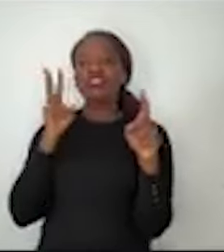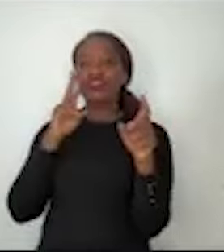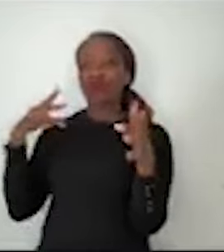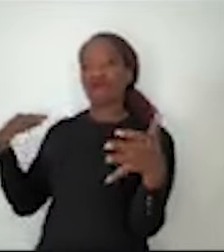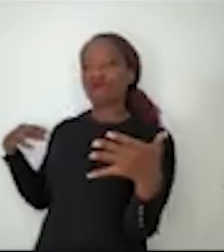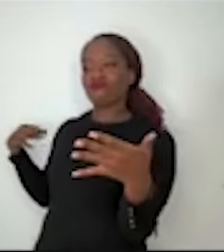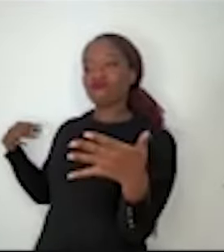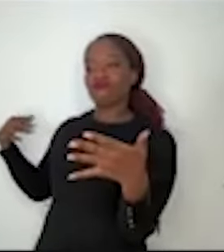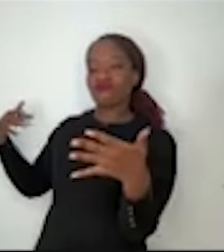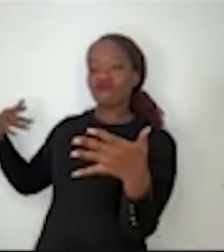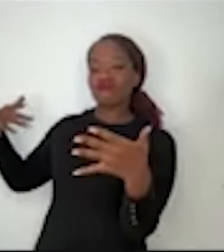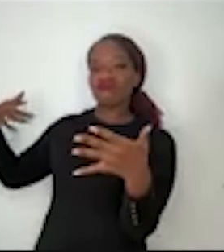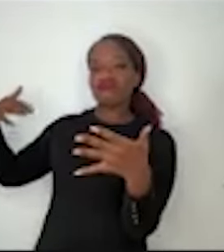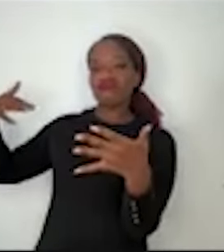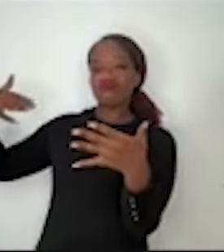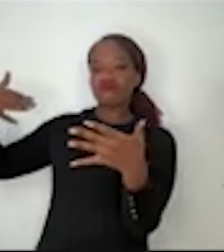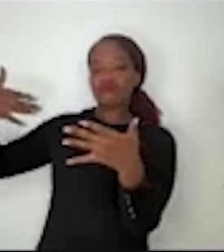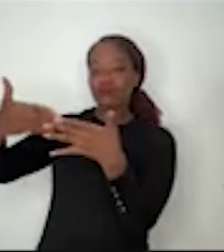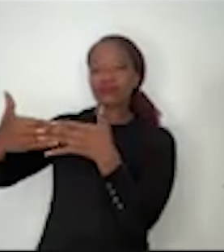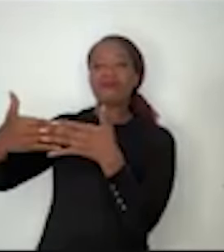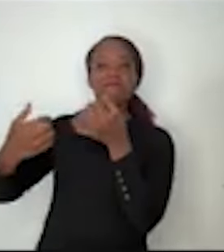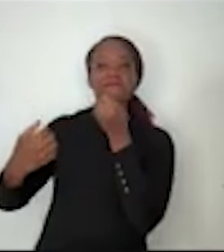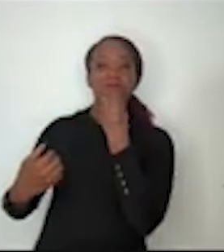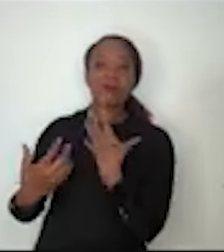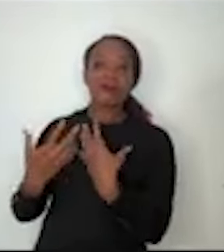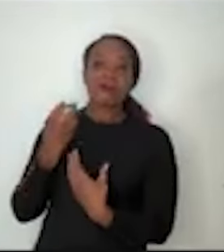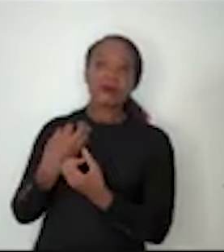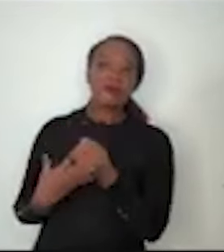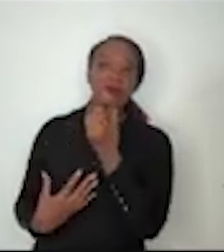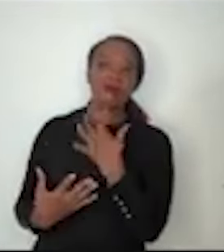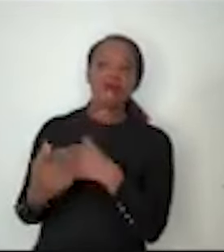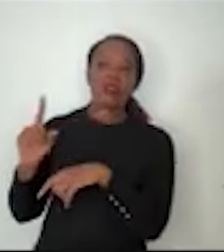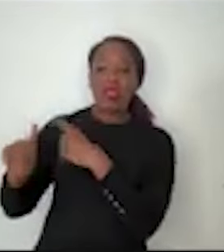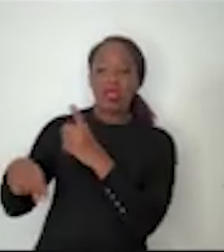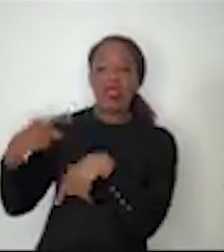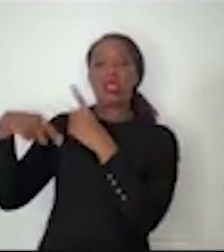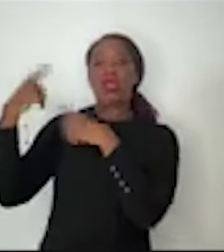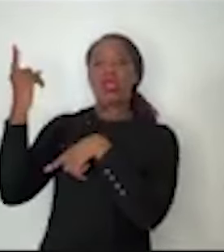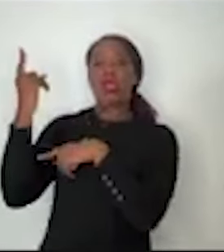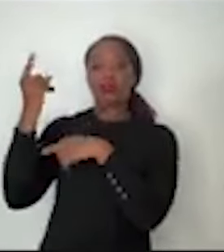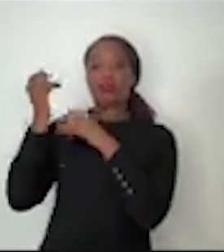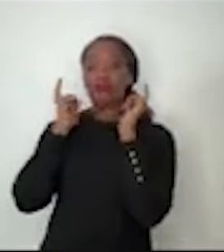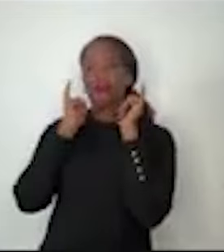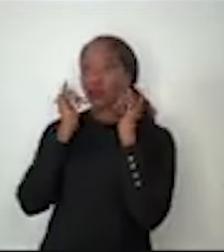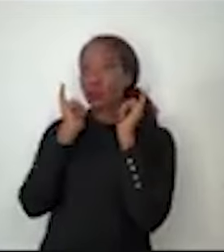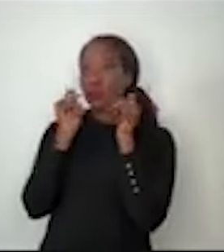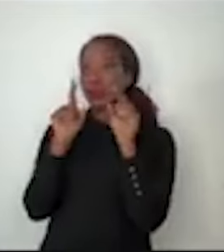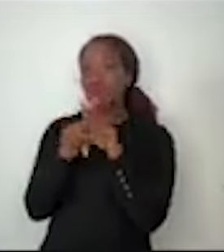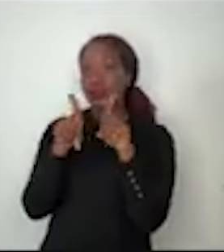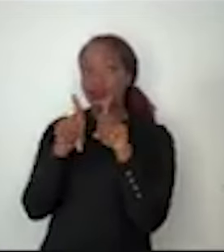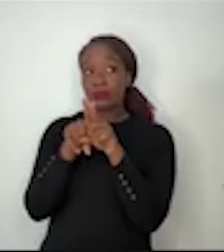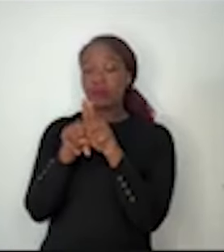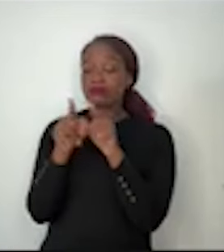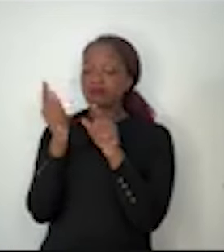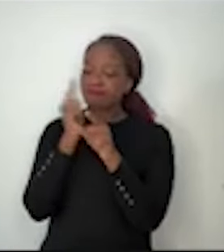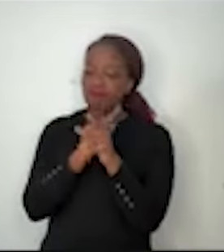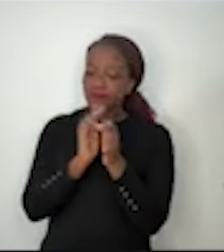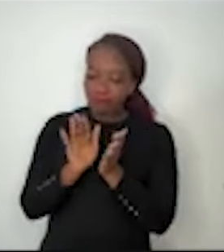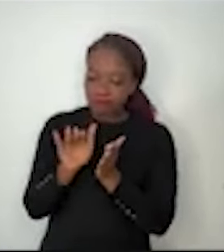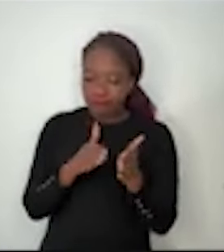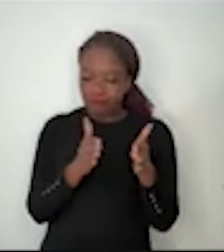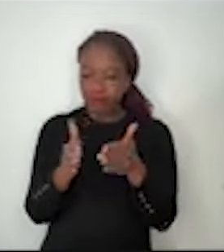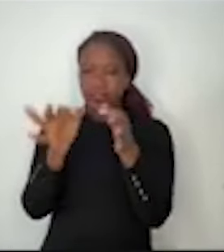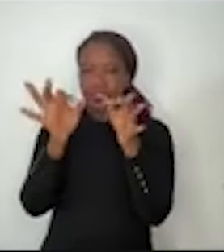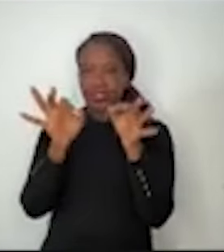é um filme bom nós temos uma história de sucesso para contar e temos andado na direção certa ainda